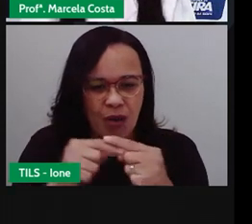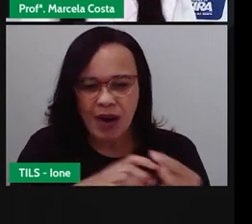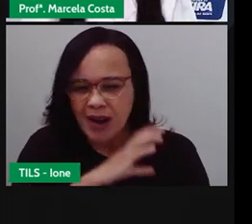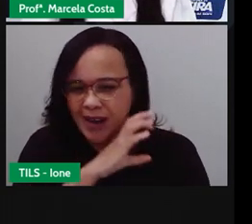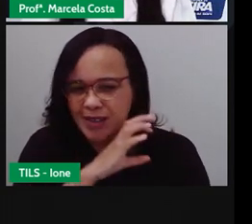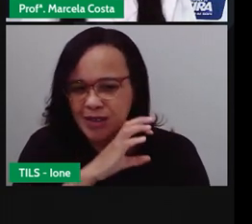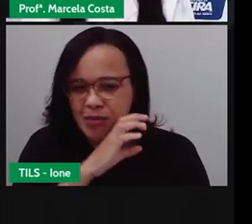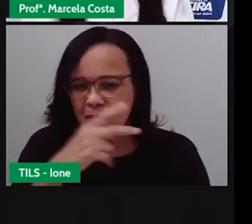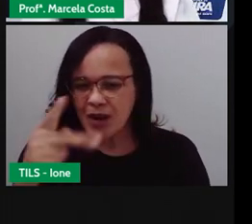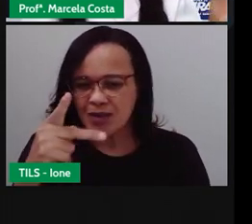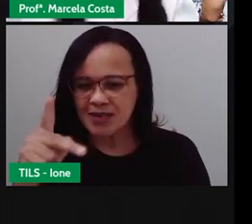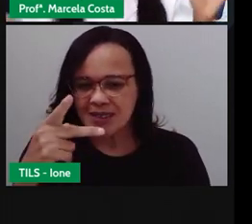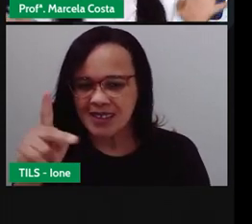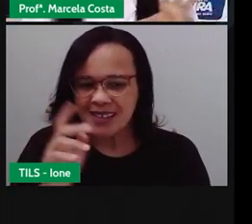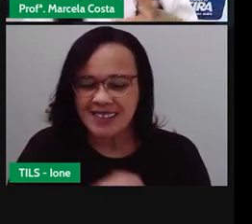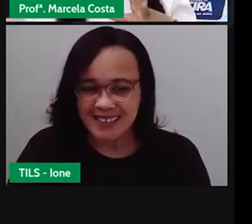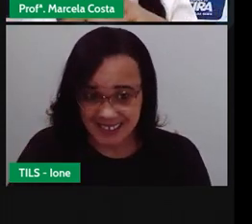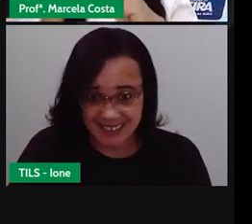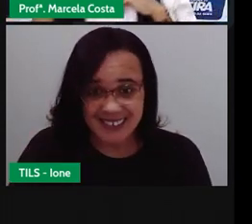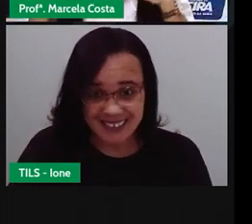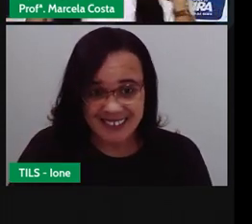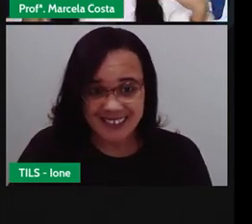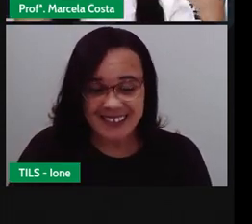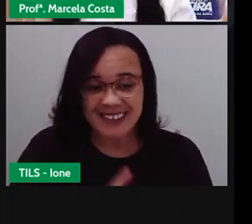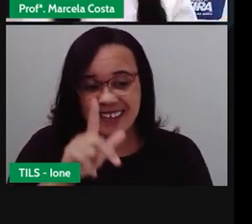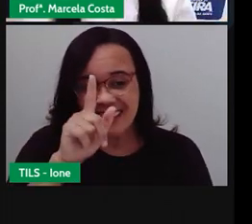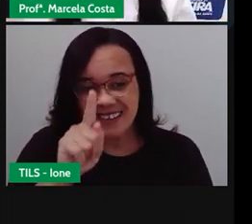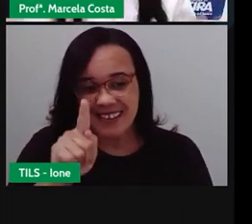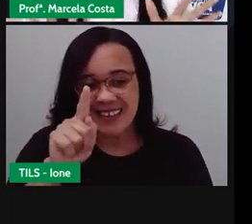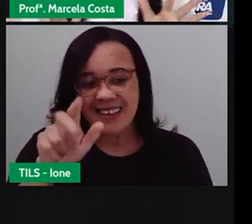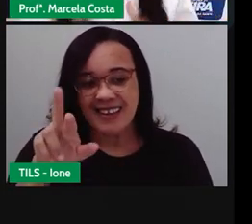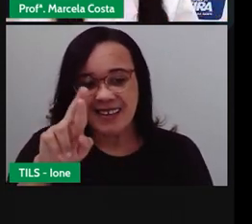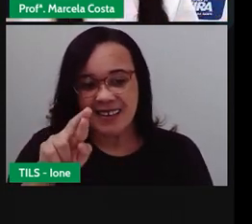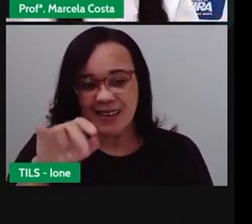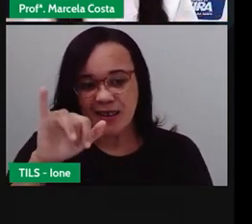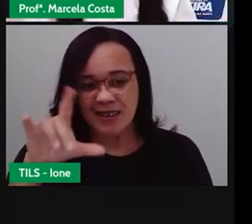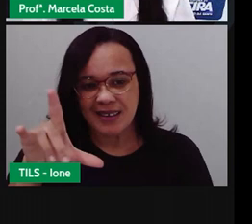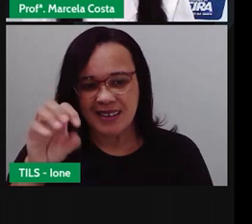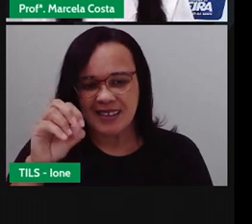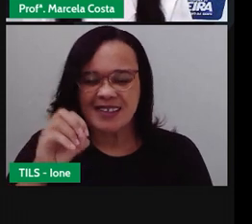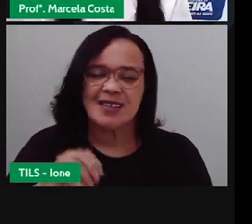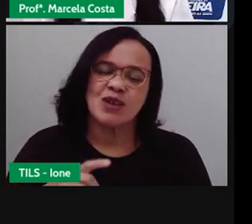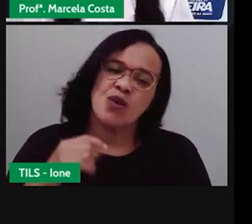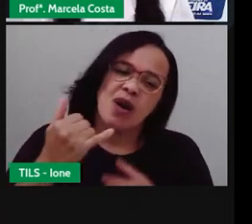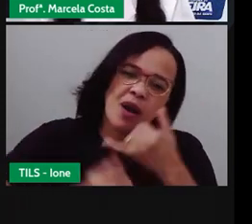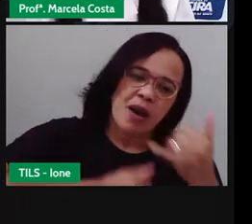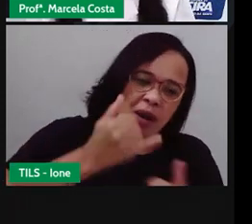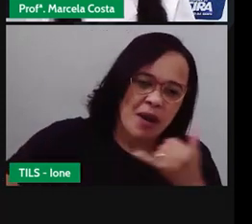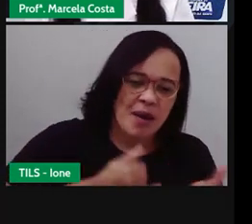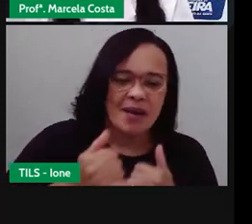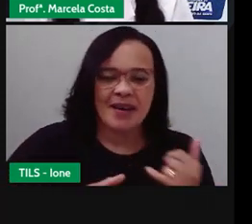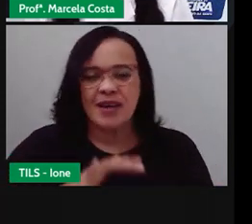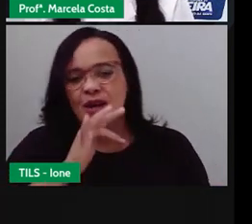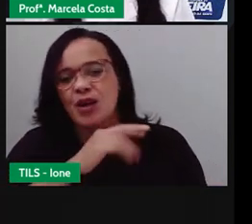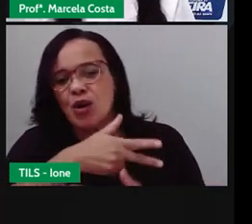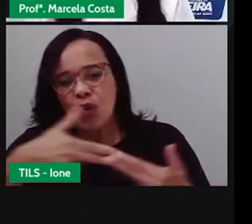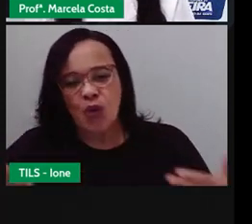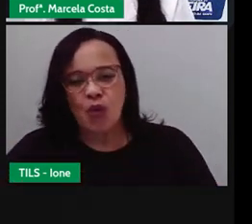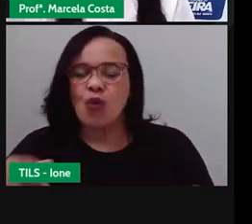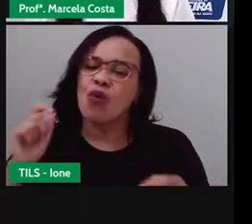Um grilo. Então, mostra aí as aventuras de um grilo. Não é o que vai ser abordado nessa